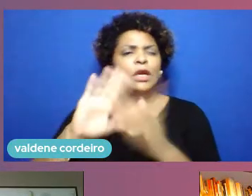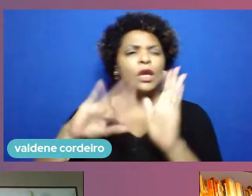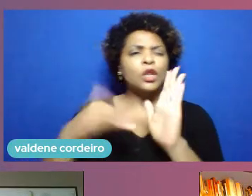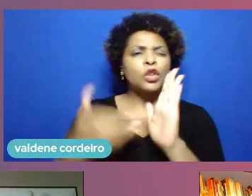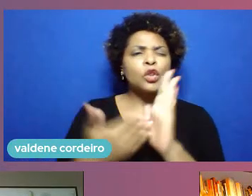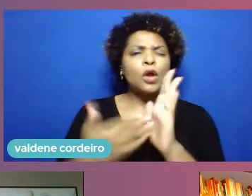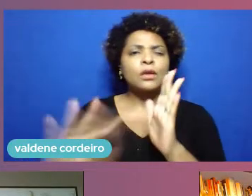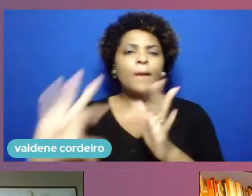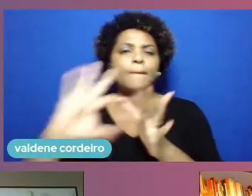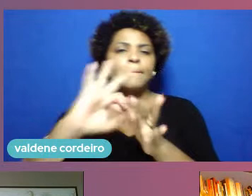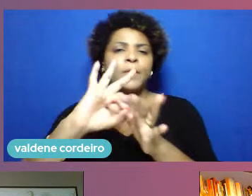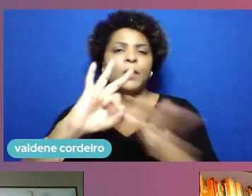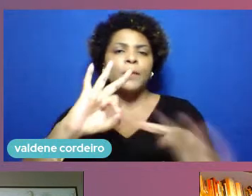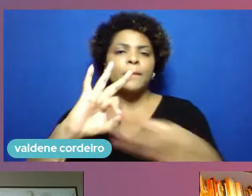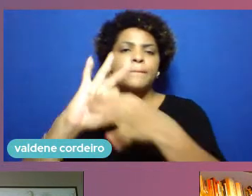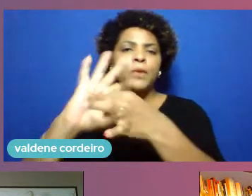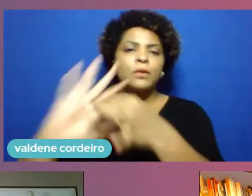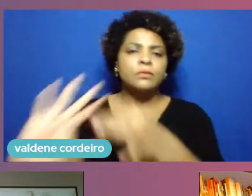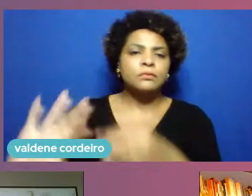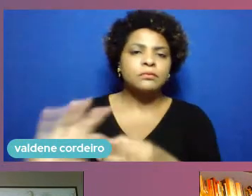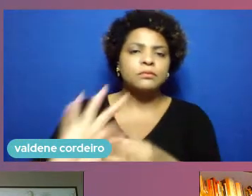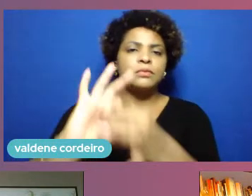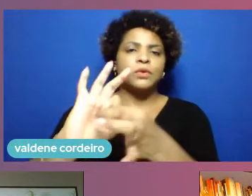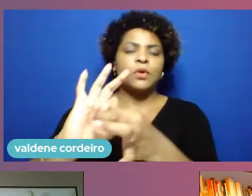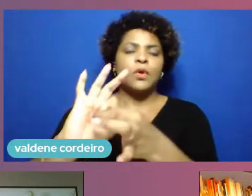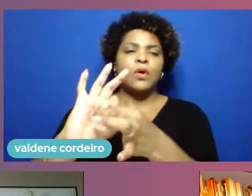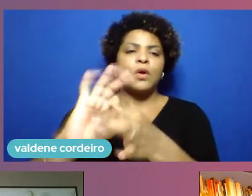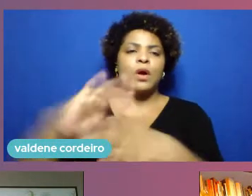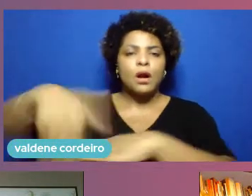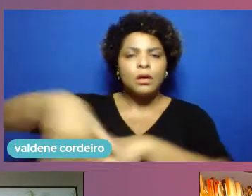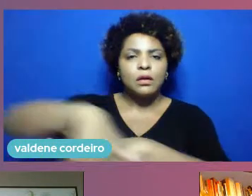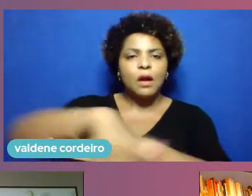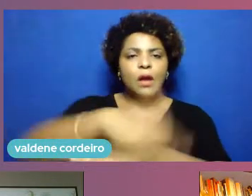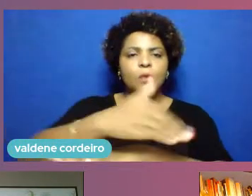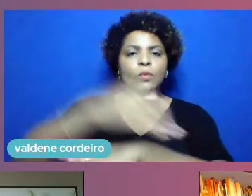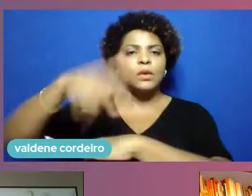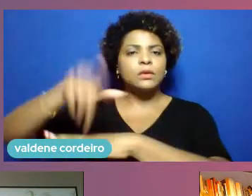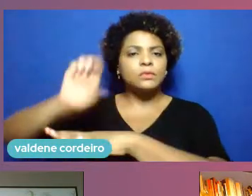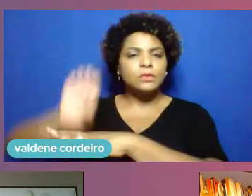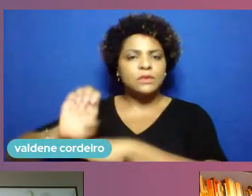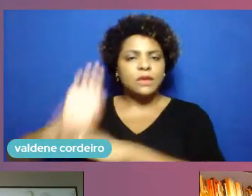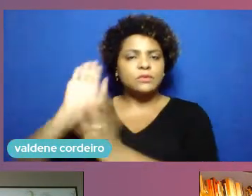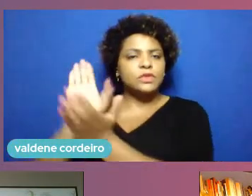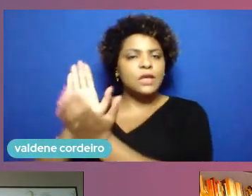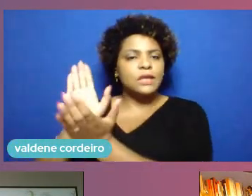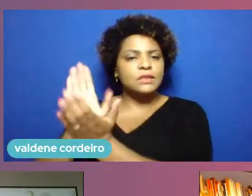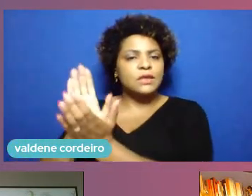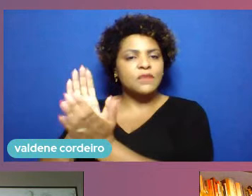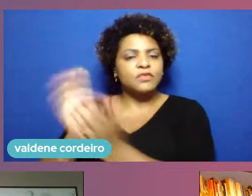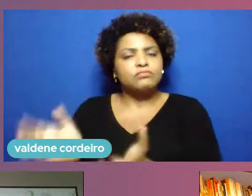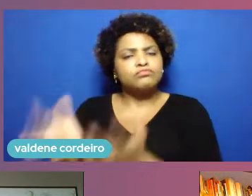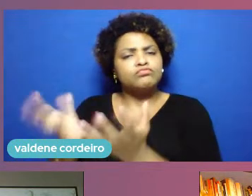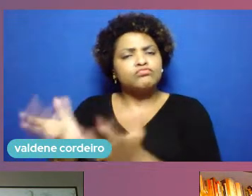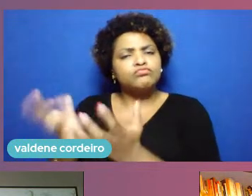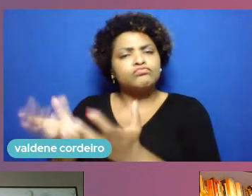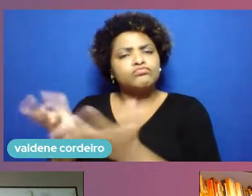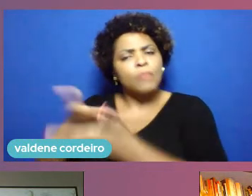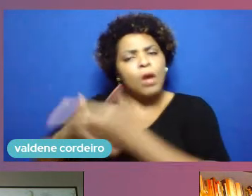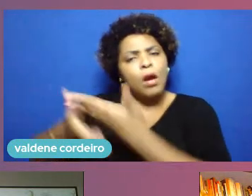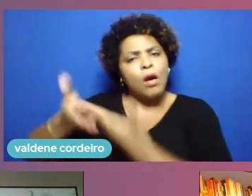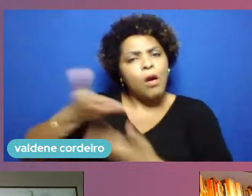do Recife Antigo fomenta a troca de ideias e o funcionamento desses negócios. E a gente percebe que a rua está